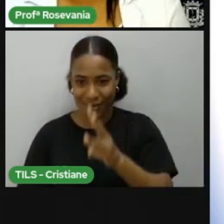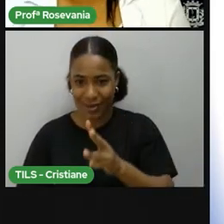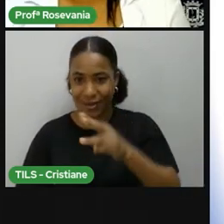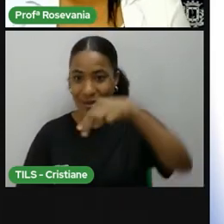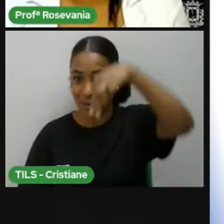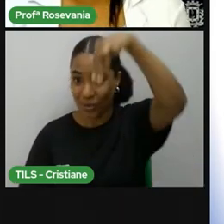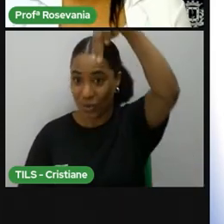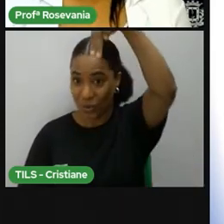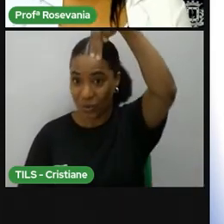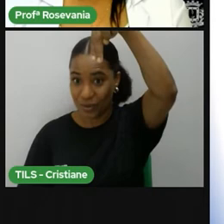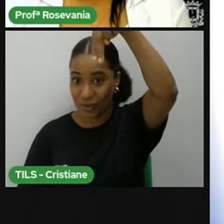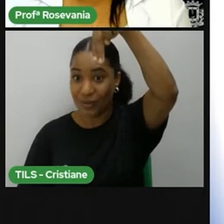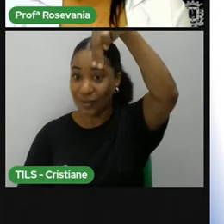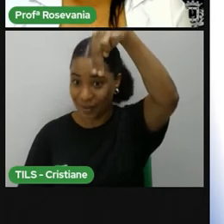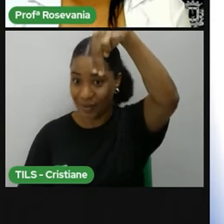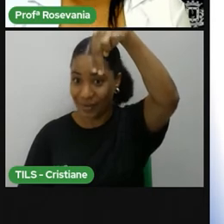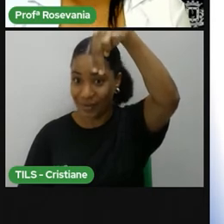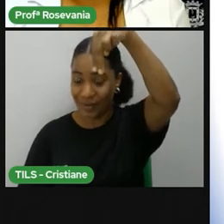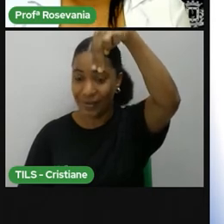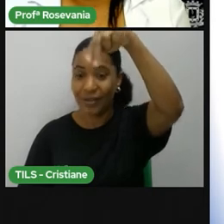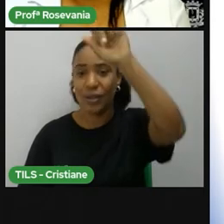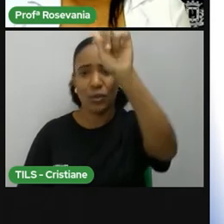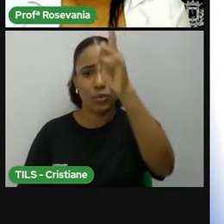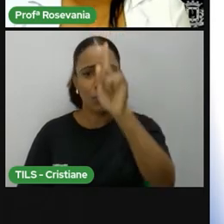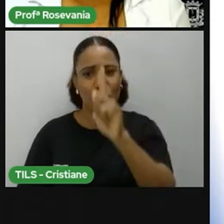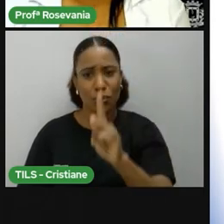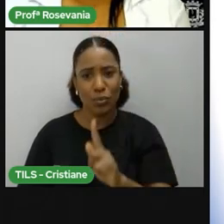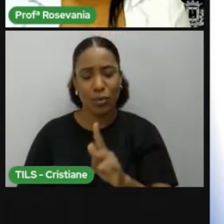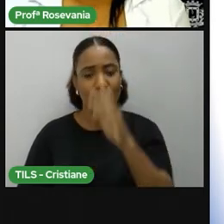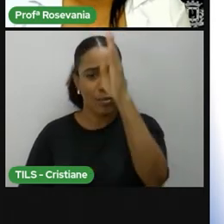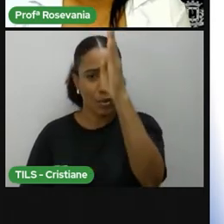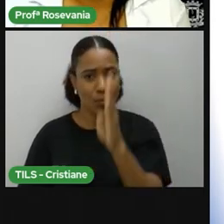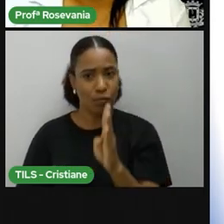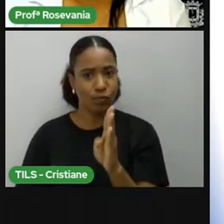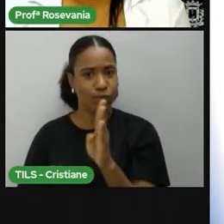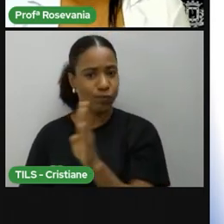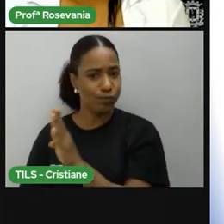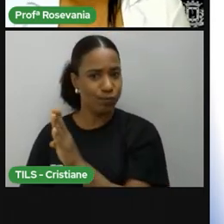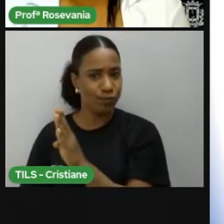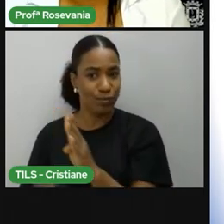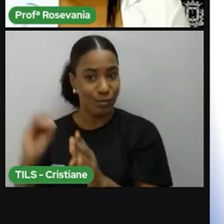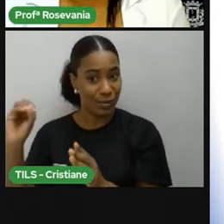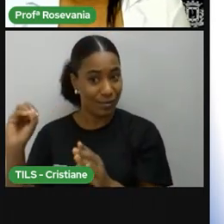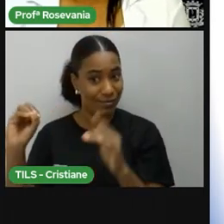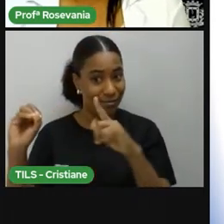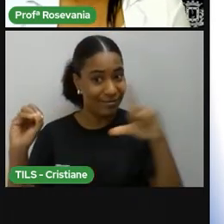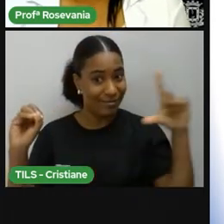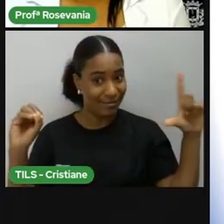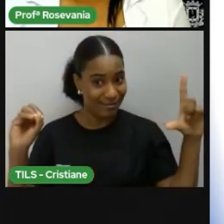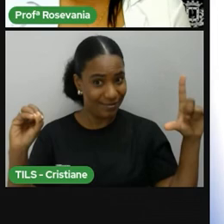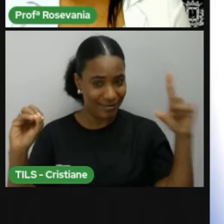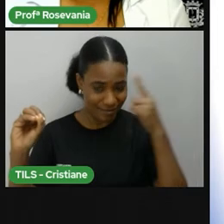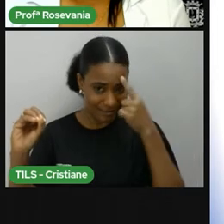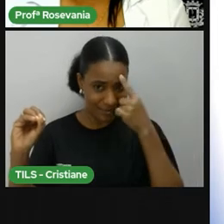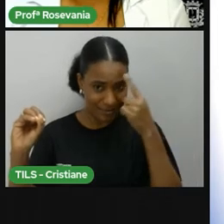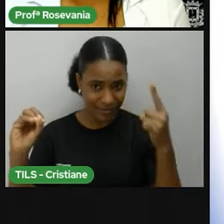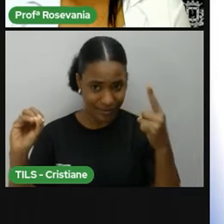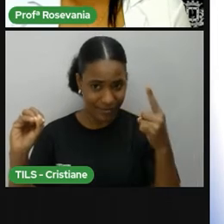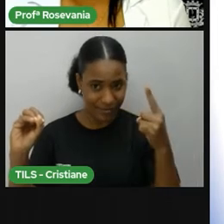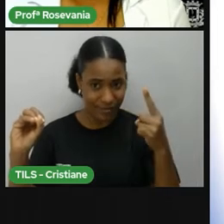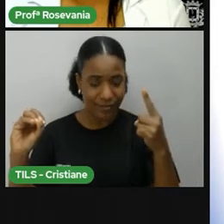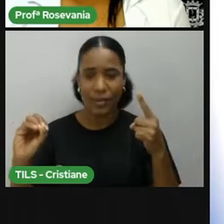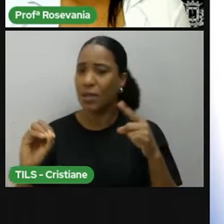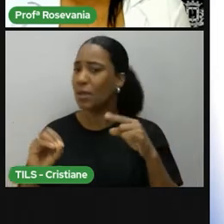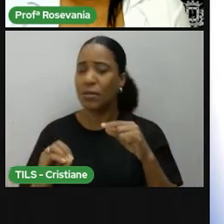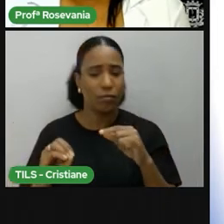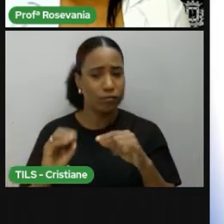o nosso primeiro meridiano, eu vou dizer que eu estou no hemisfério oriental. Hemisfério ocidental, hemisfério oriental. Mudou aqui com relação à